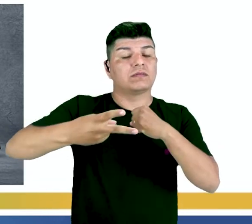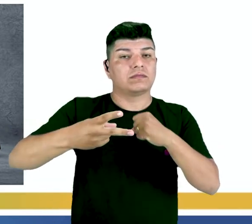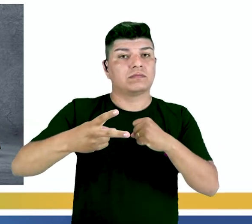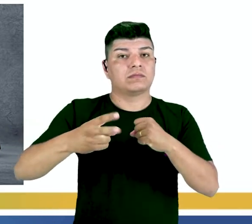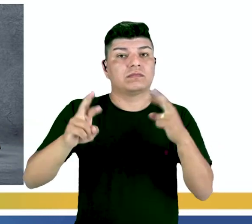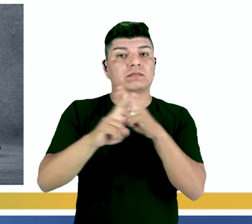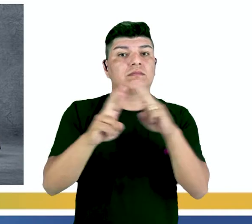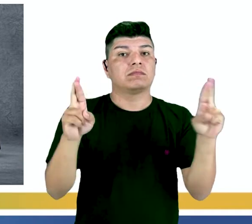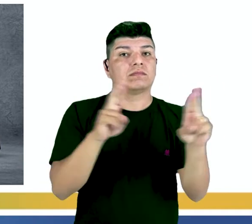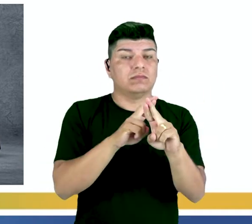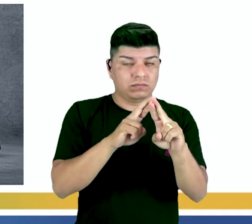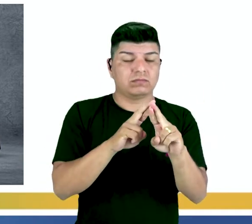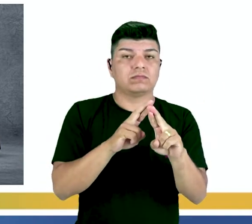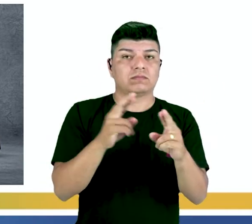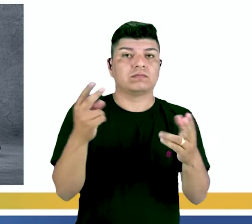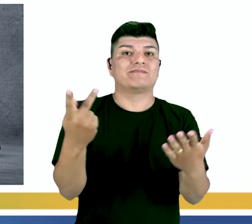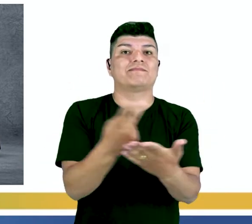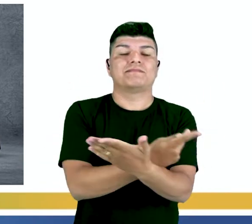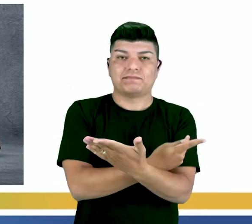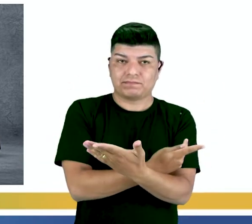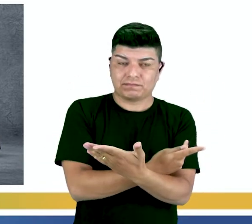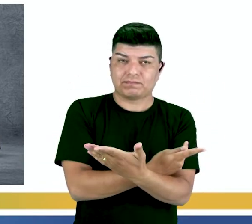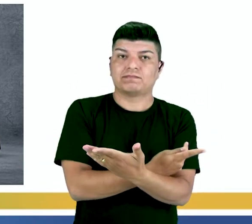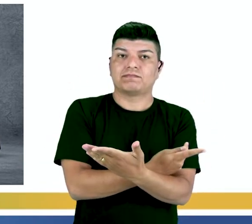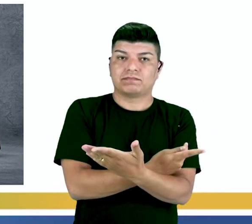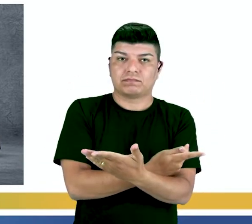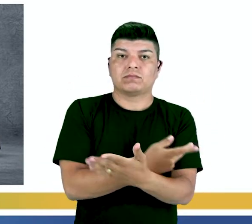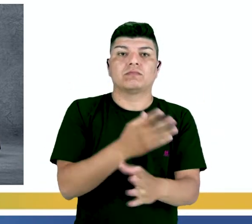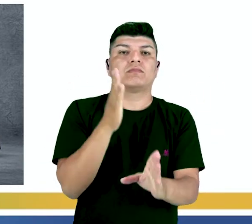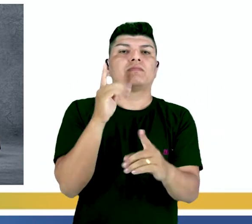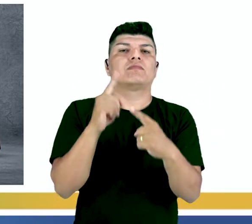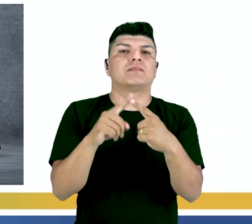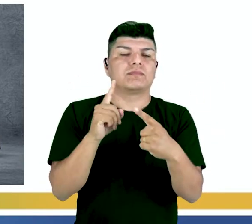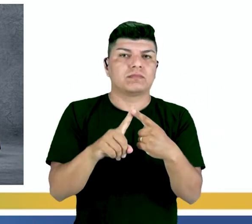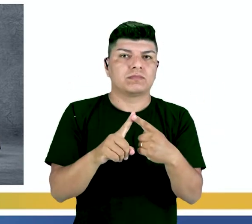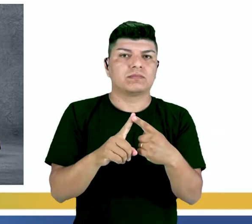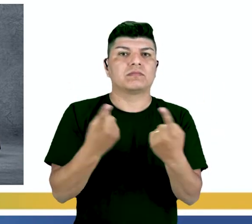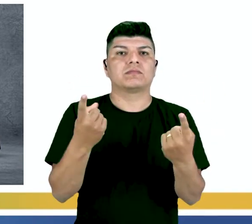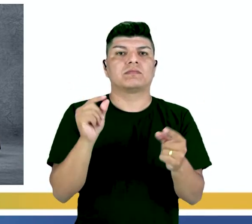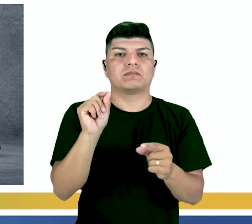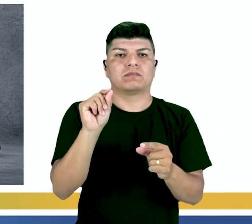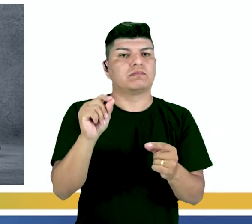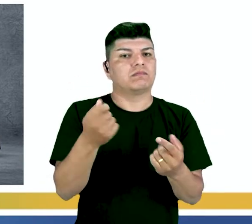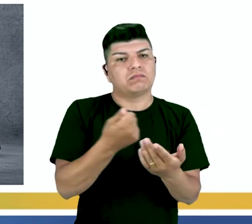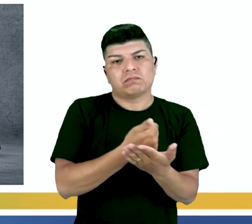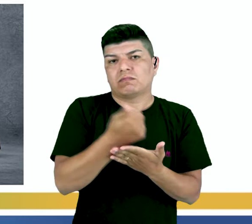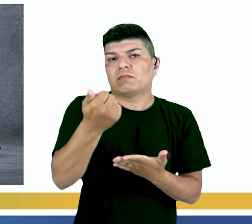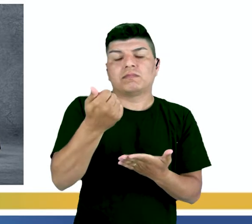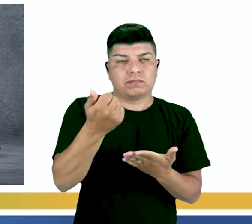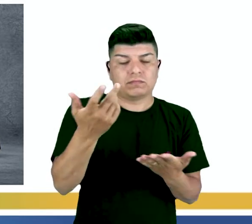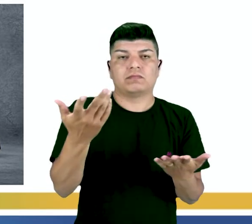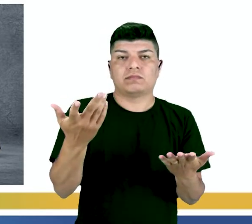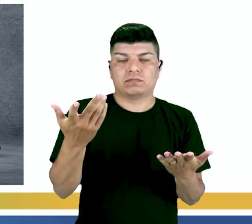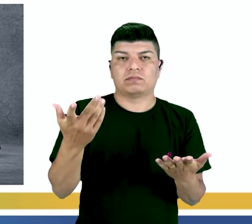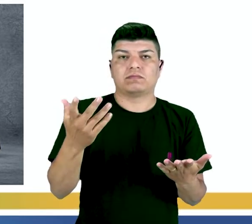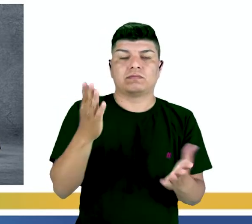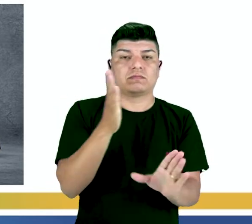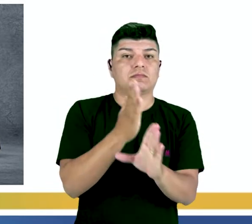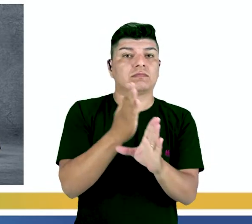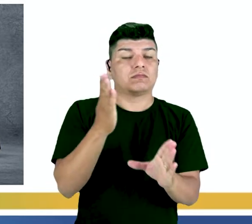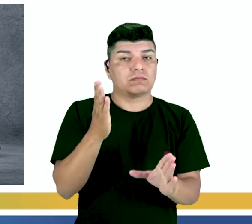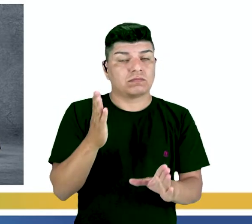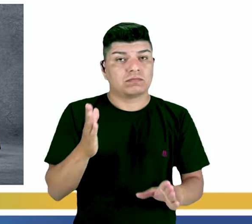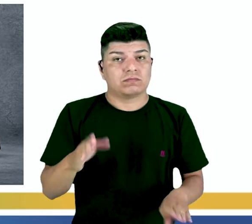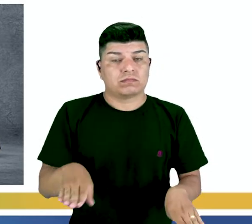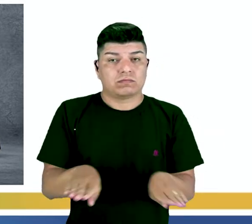estão relacionados a determinado acontecimento. Causa e motivo, a qual levou o quê? Uma determinada situação, um determinado fato. E